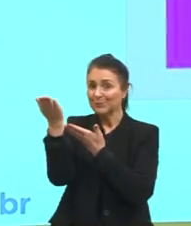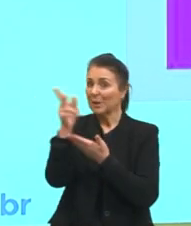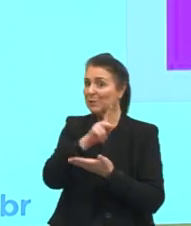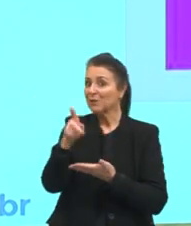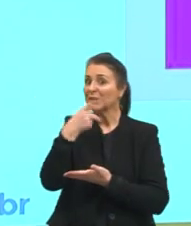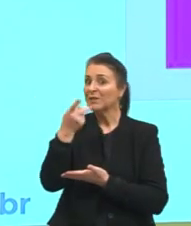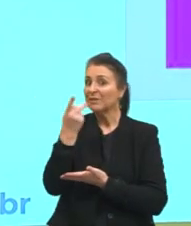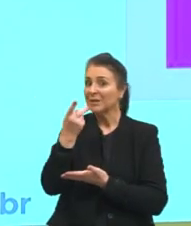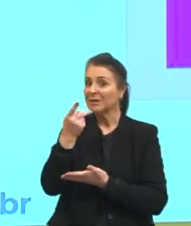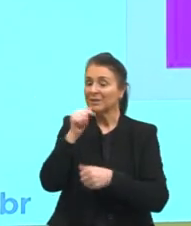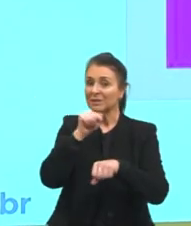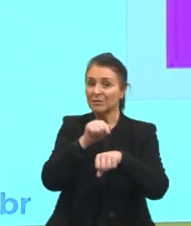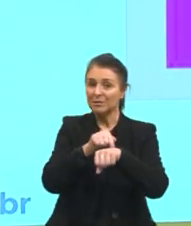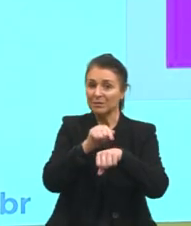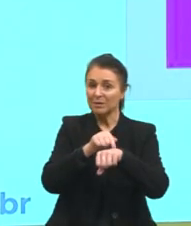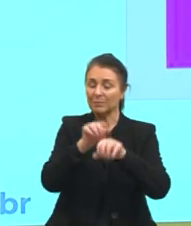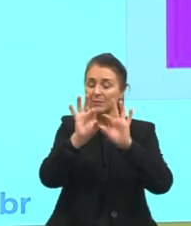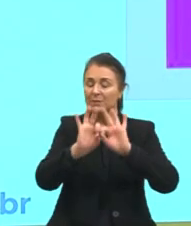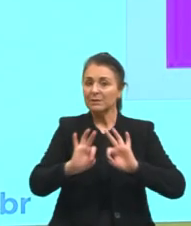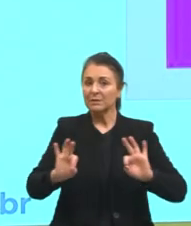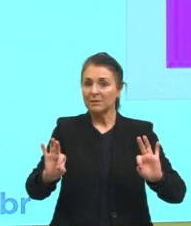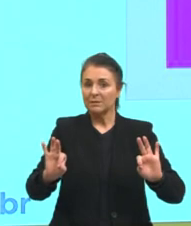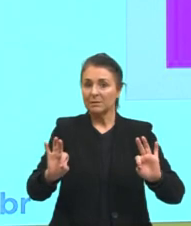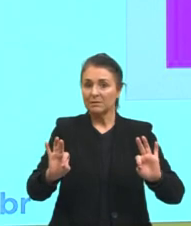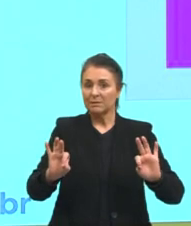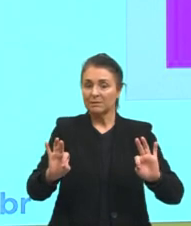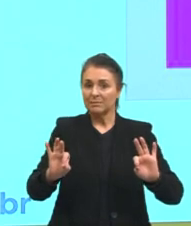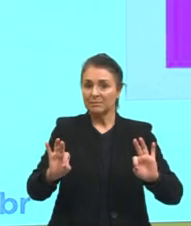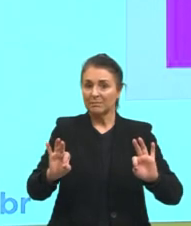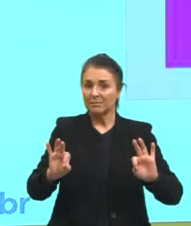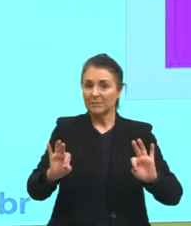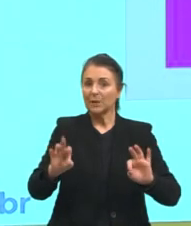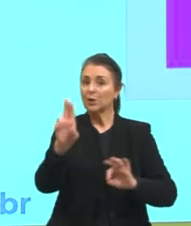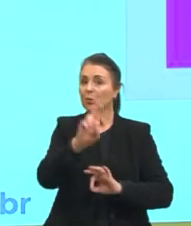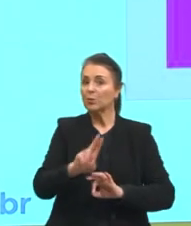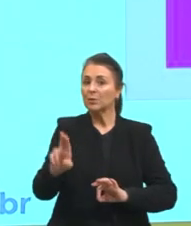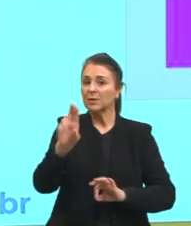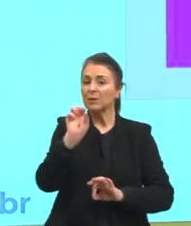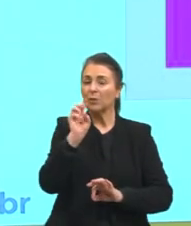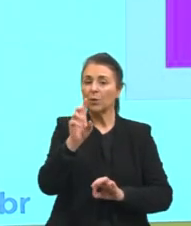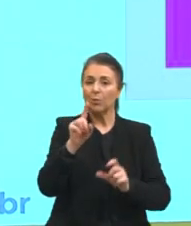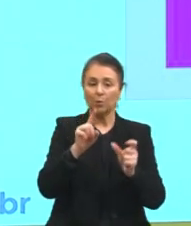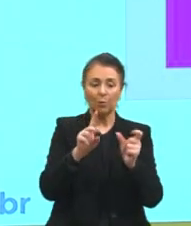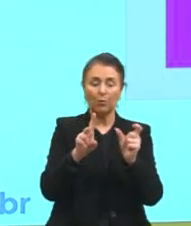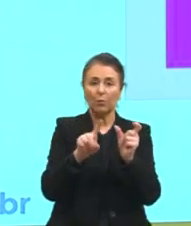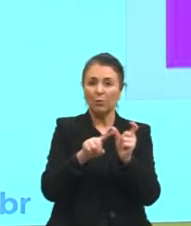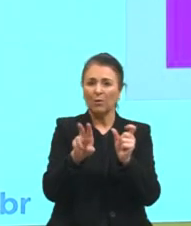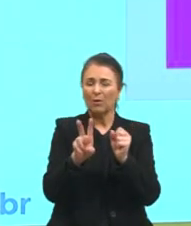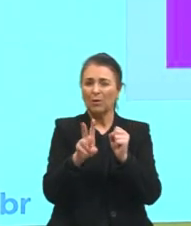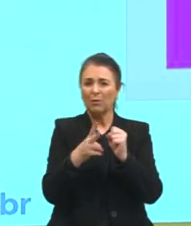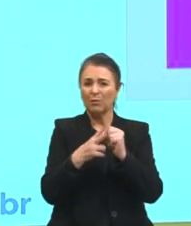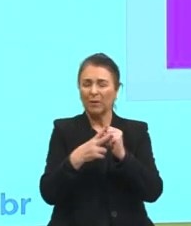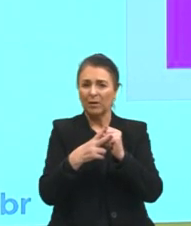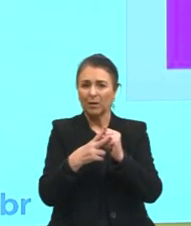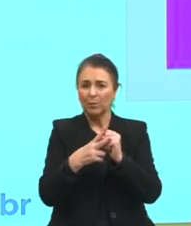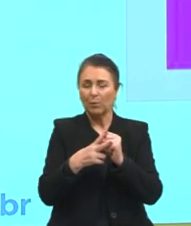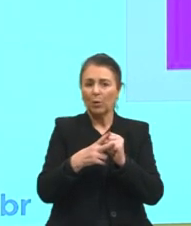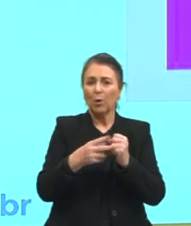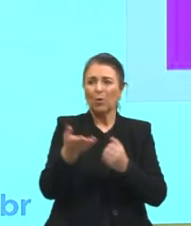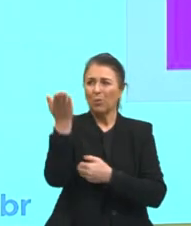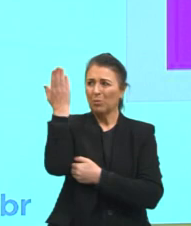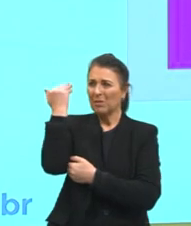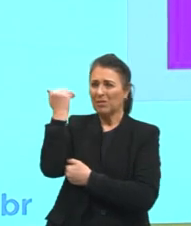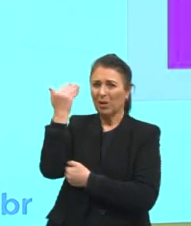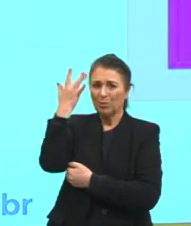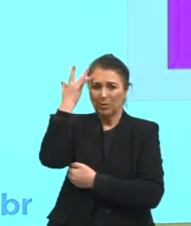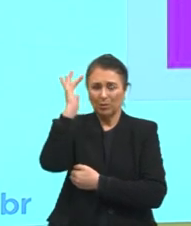são os tempos verbais simples que levam apenas um verbo o pretérito indefinido ele não é tudo que aconteceu é